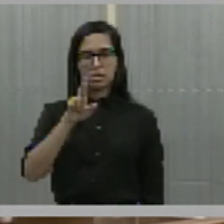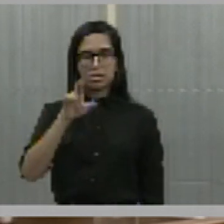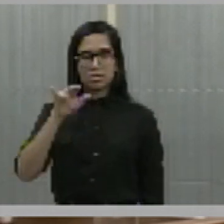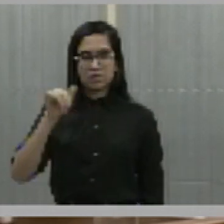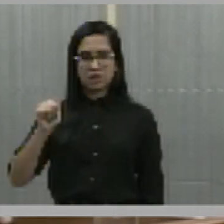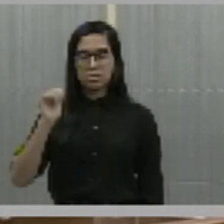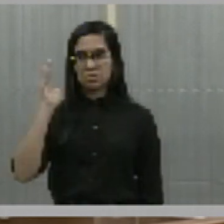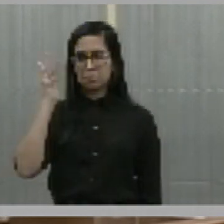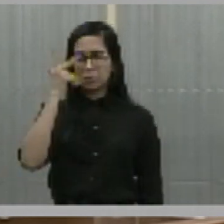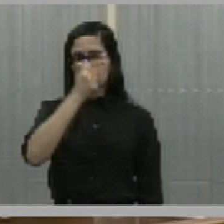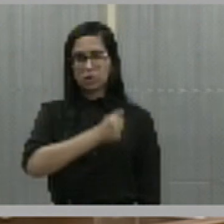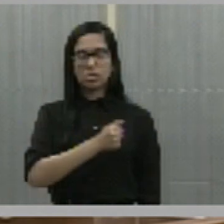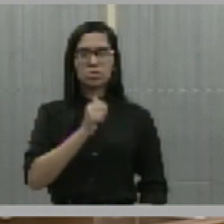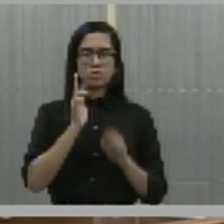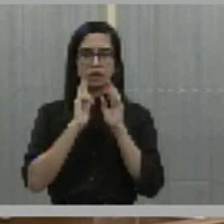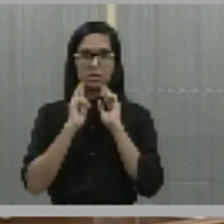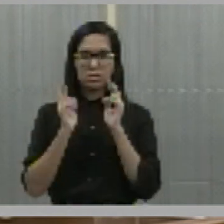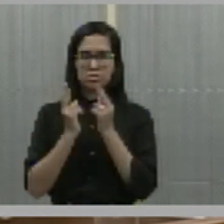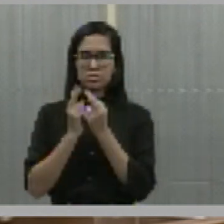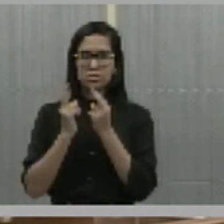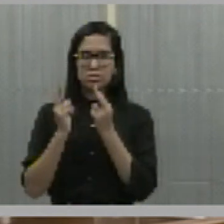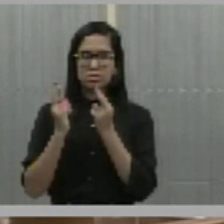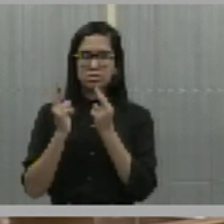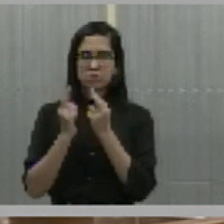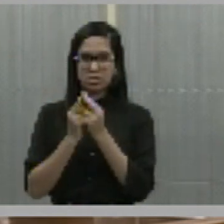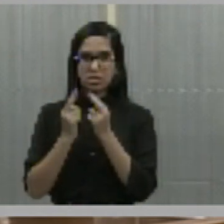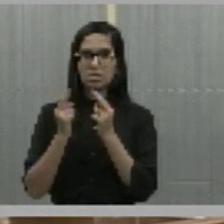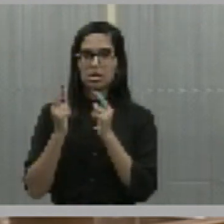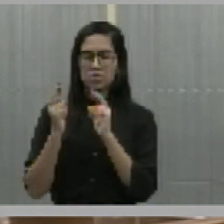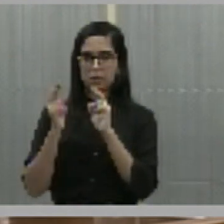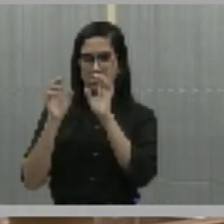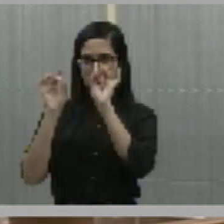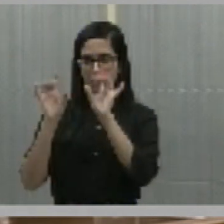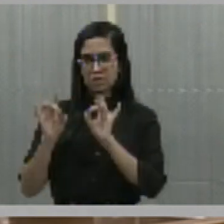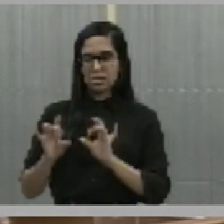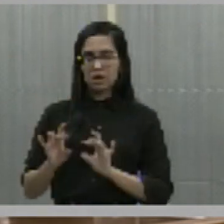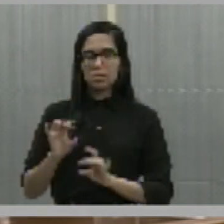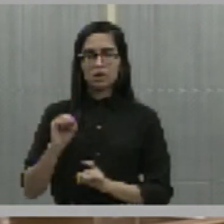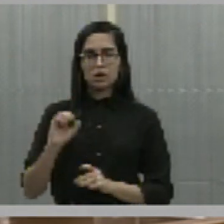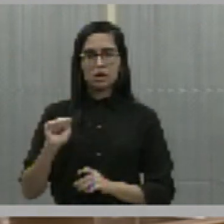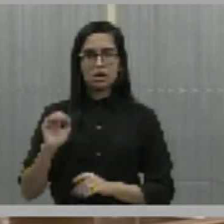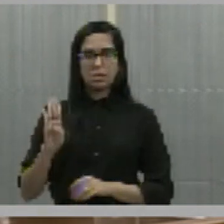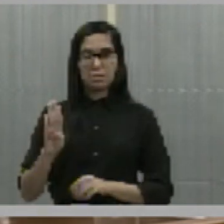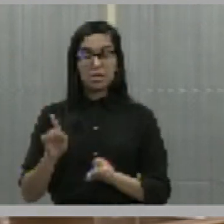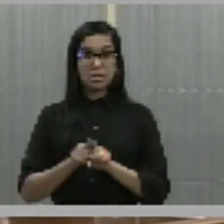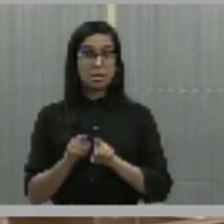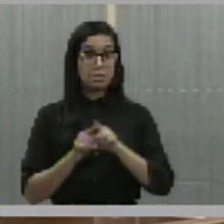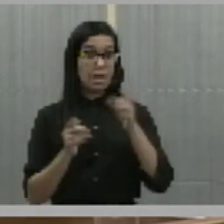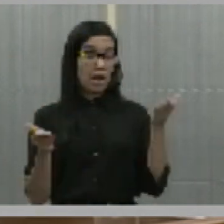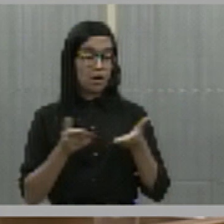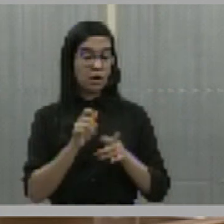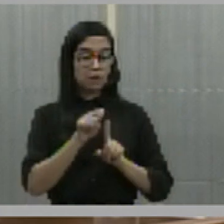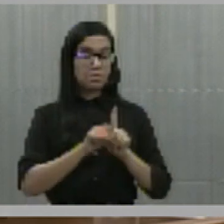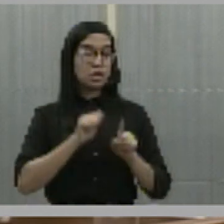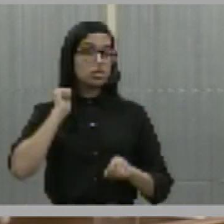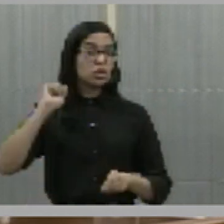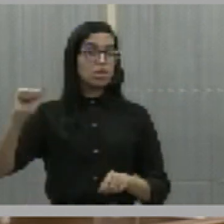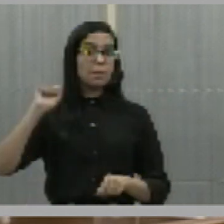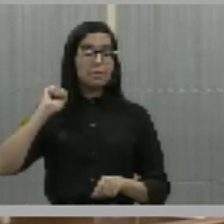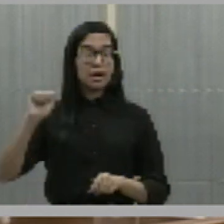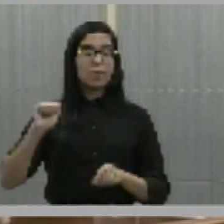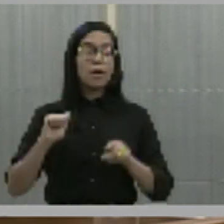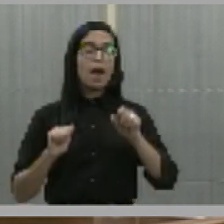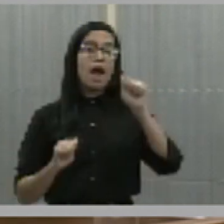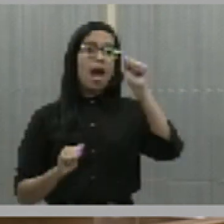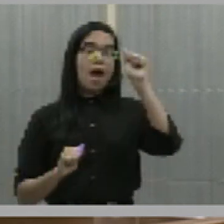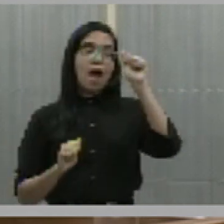muito bonita a solenidade na OAB local. Agora, em abril, a OAB Nacional também vai receber um busto de Esperança